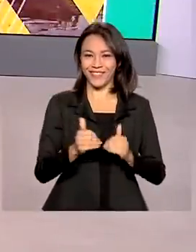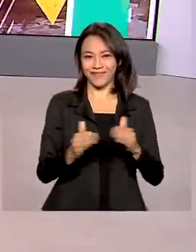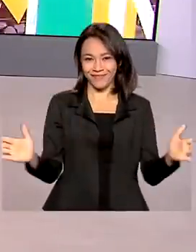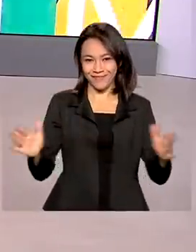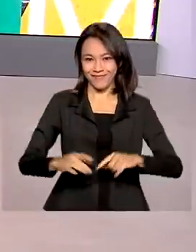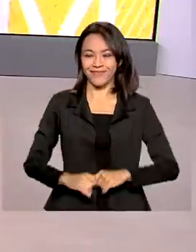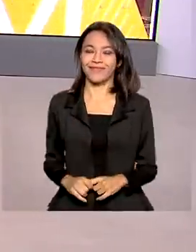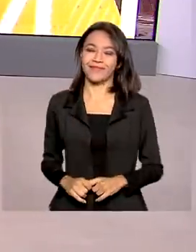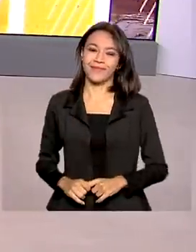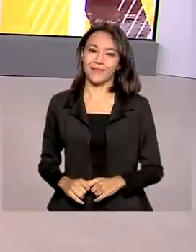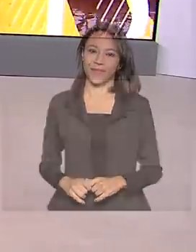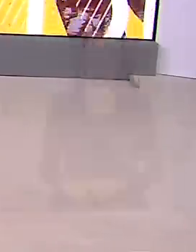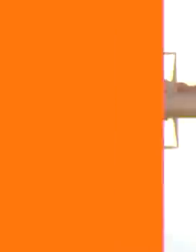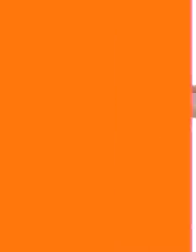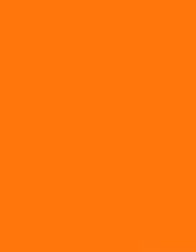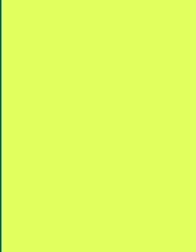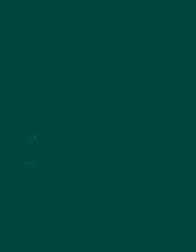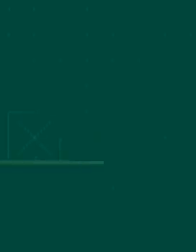começando.